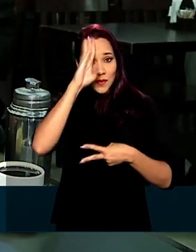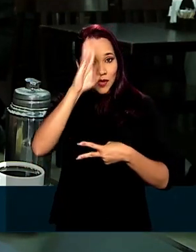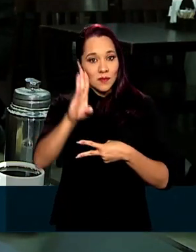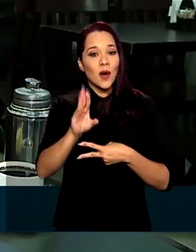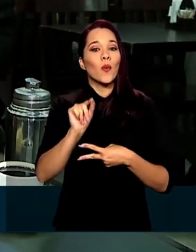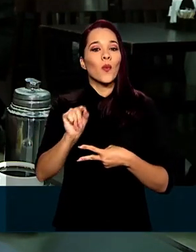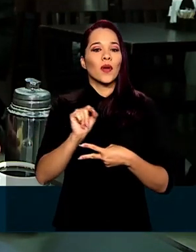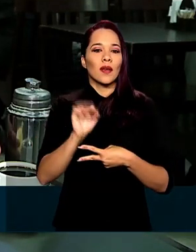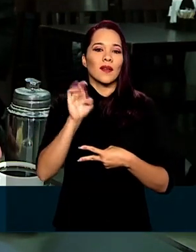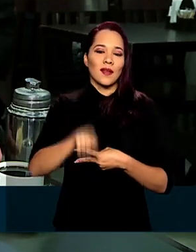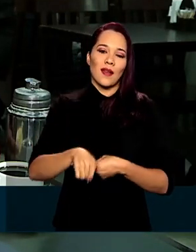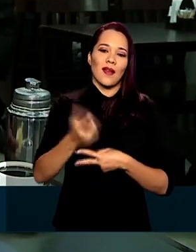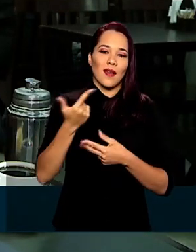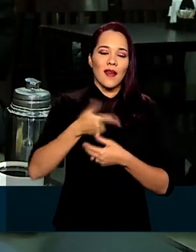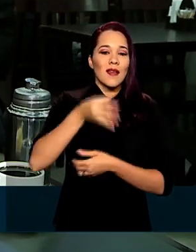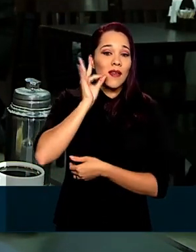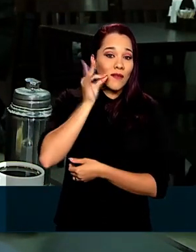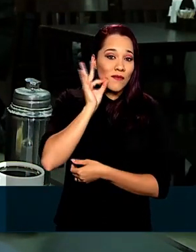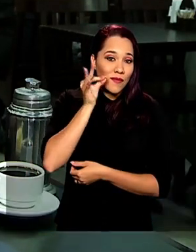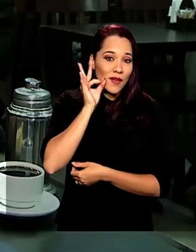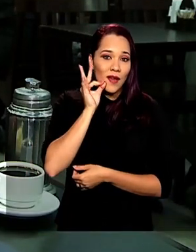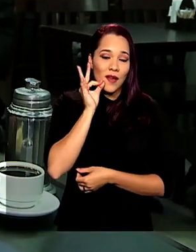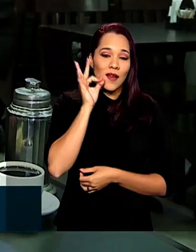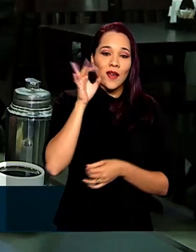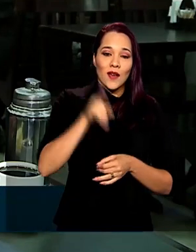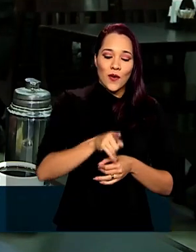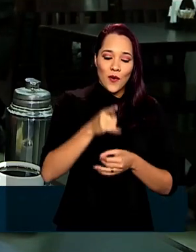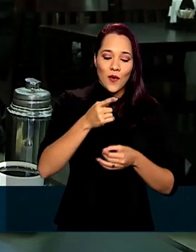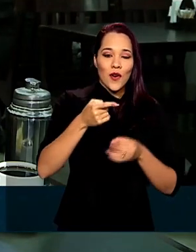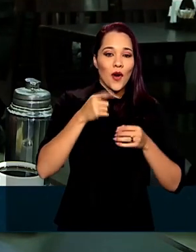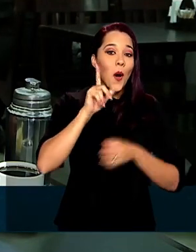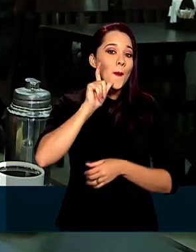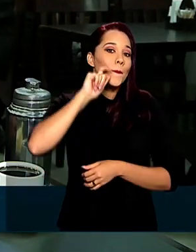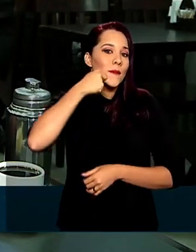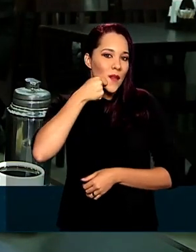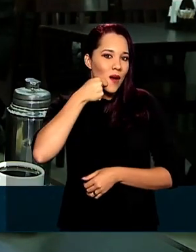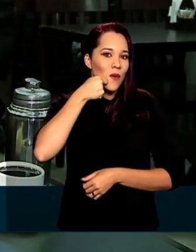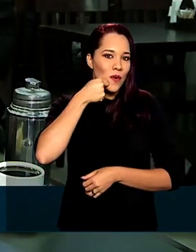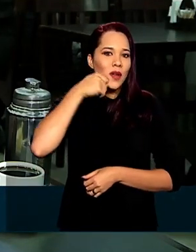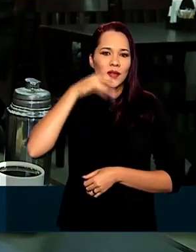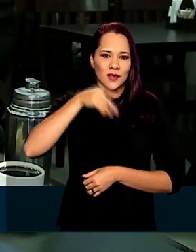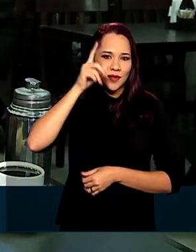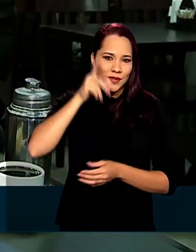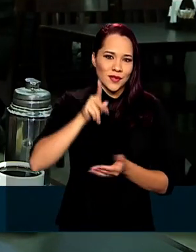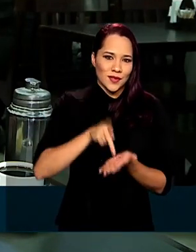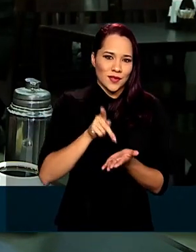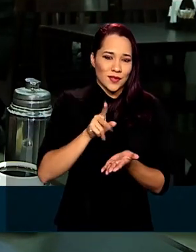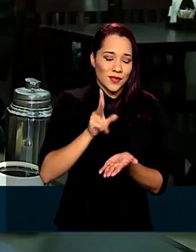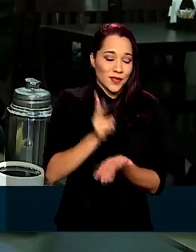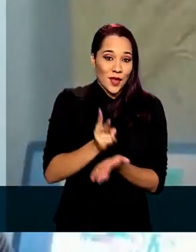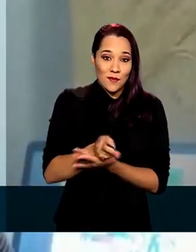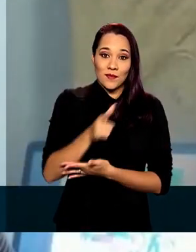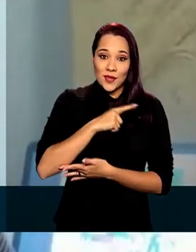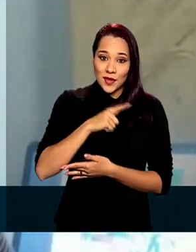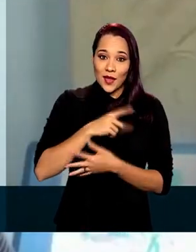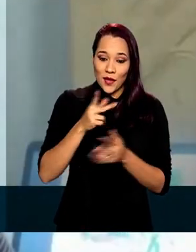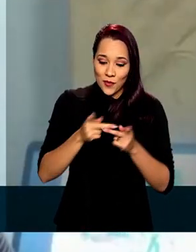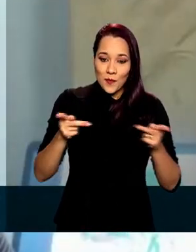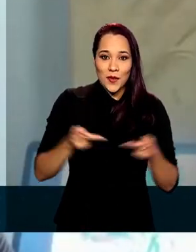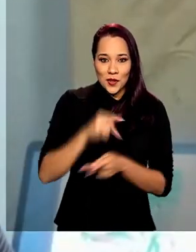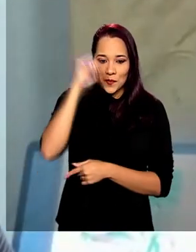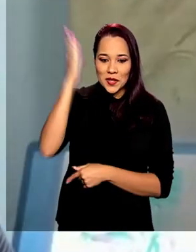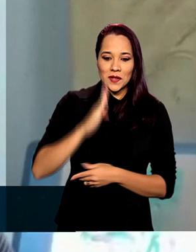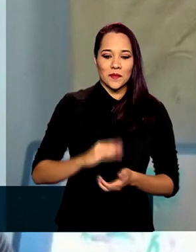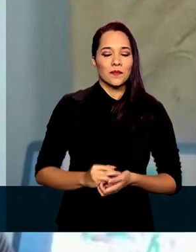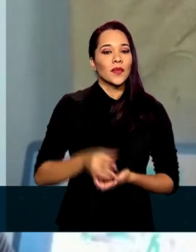sucesso. O tradicional cafezinho com pão francês estão com frequência no cardápio dos brasileiros. O cafezinho,